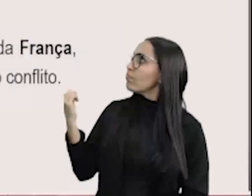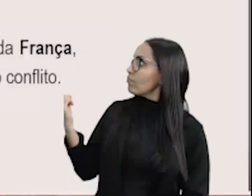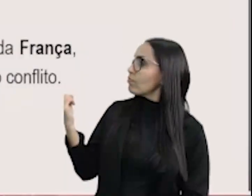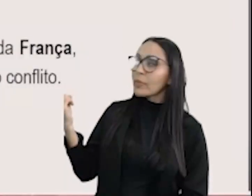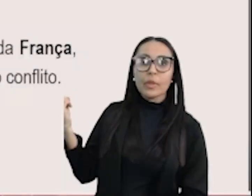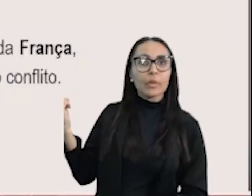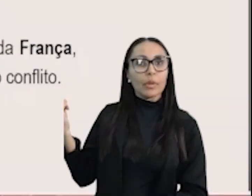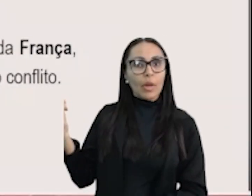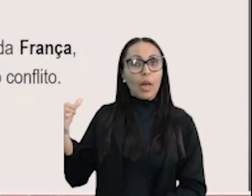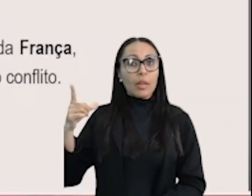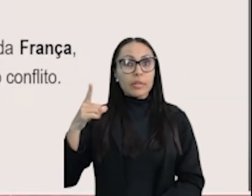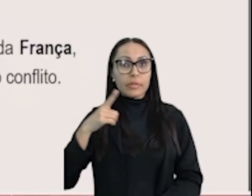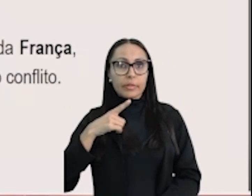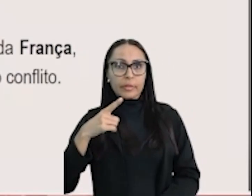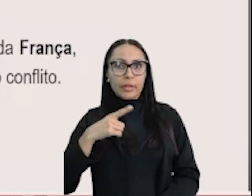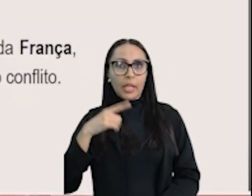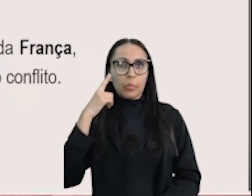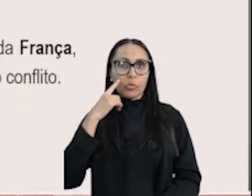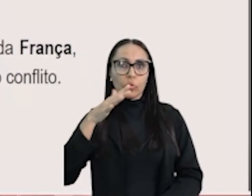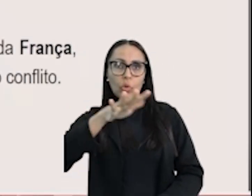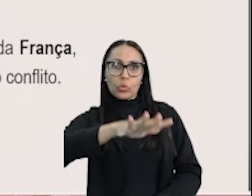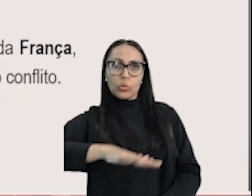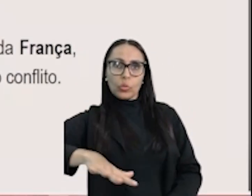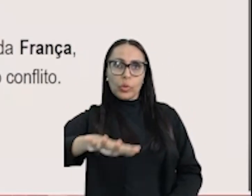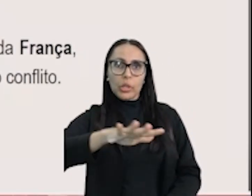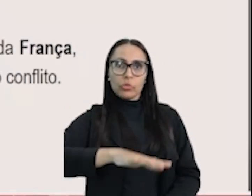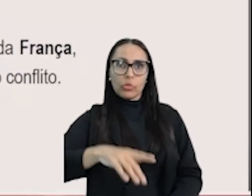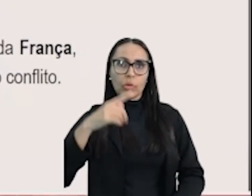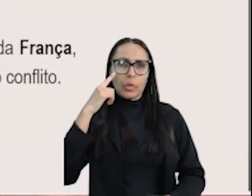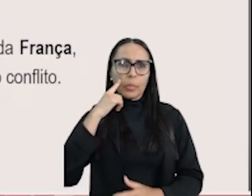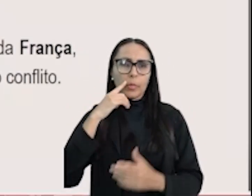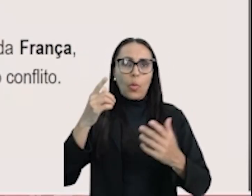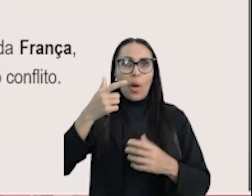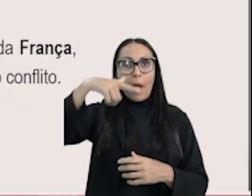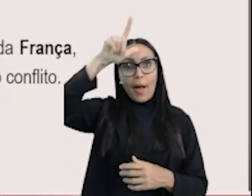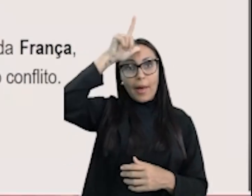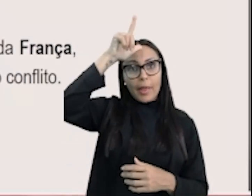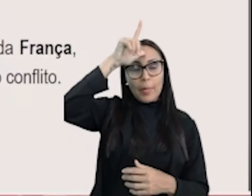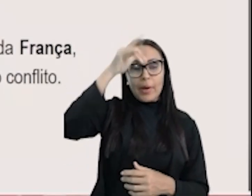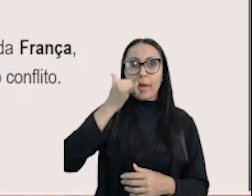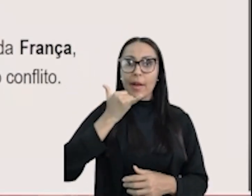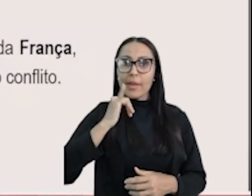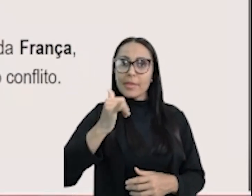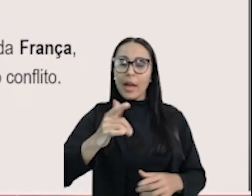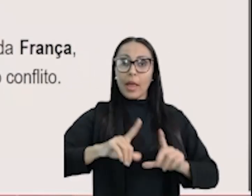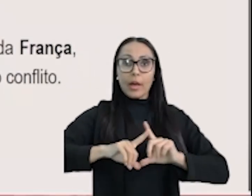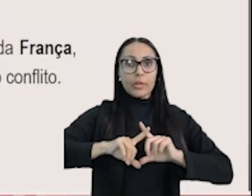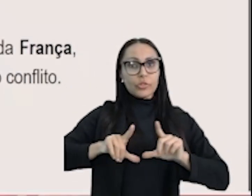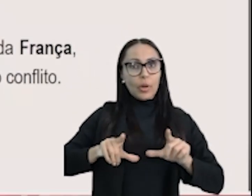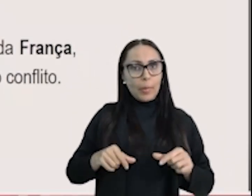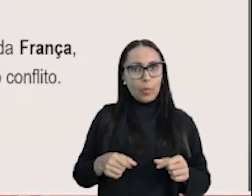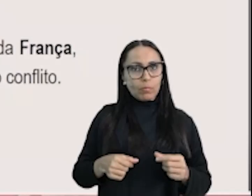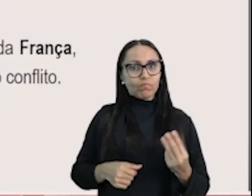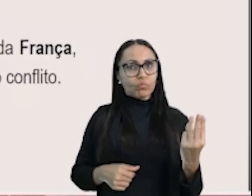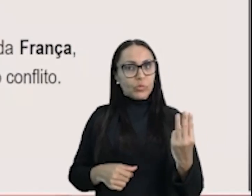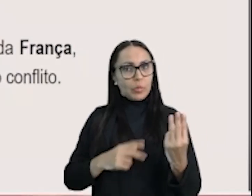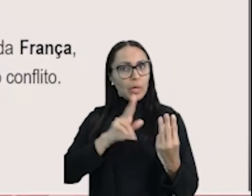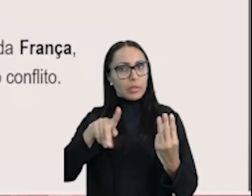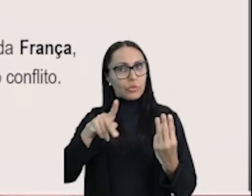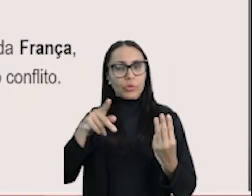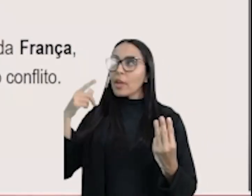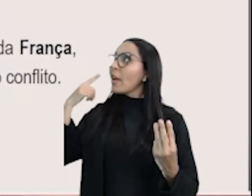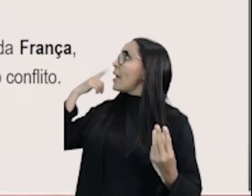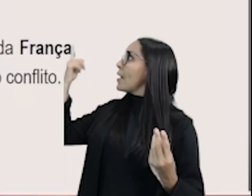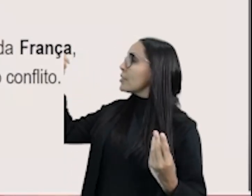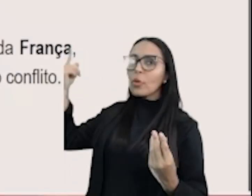Nós temos as potências do eixo, formado por Alemanha, Itália e Japão. E